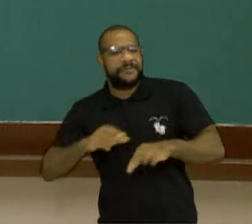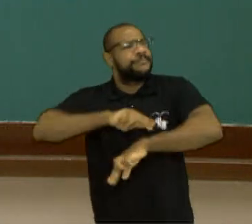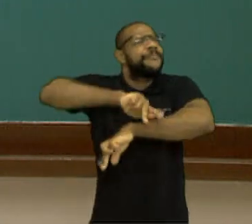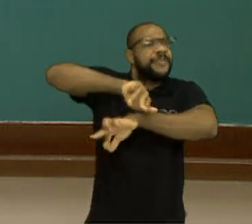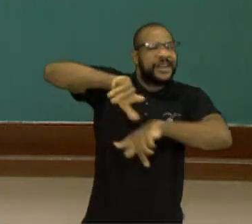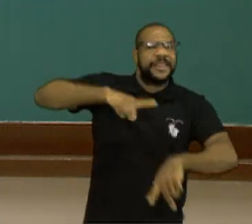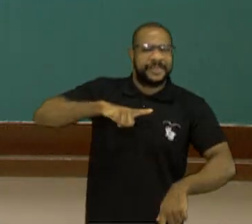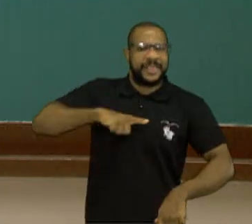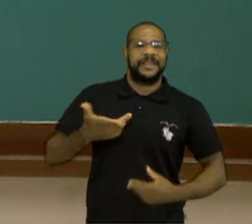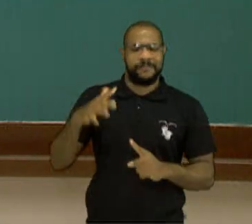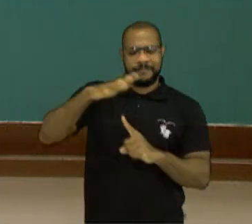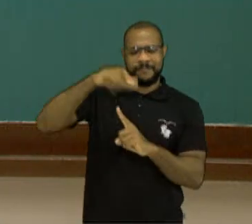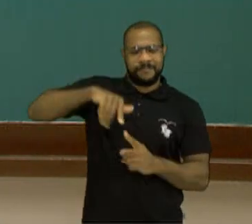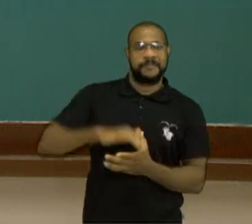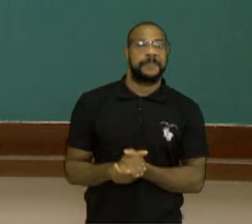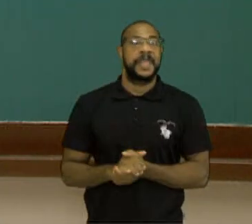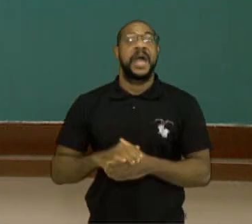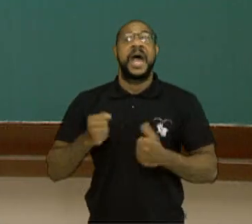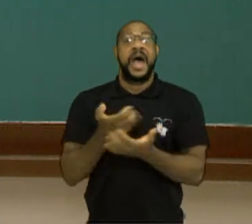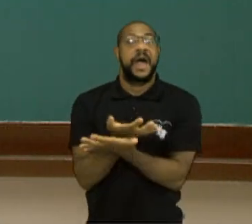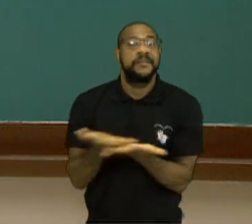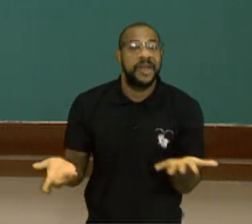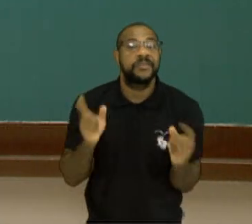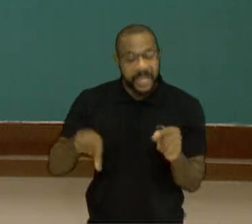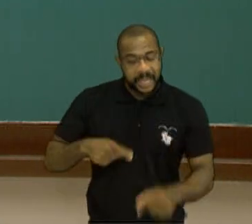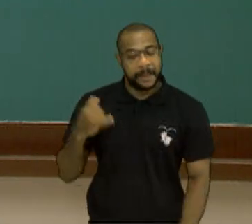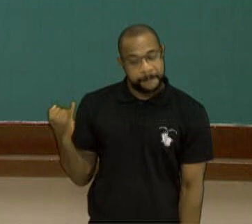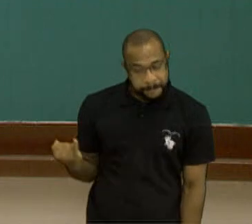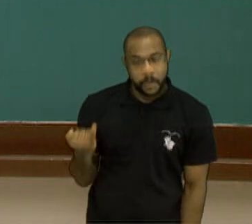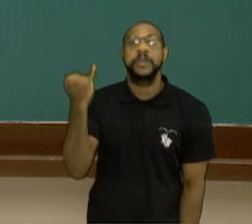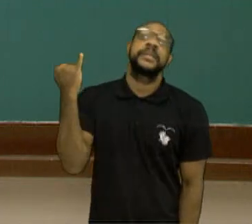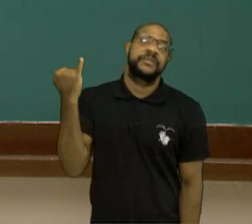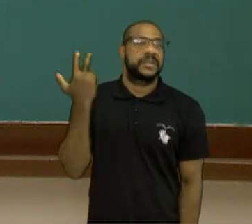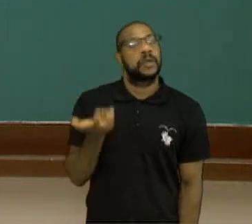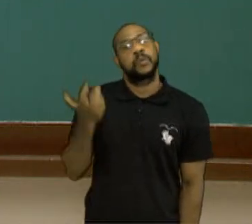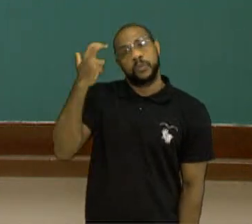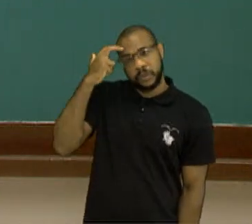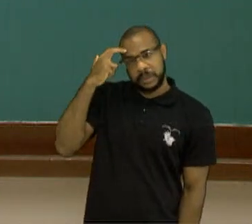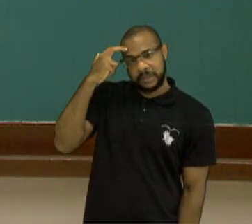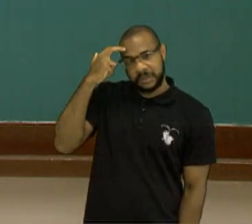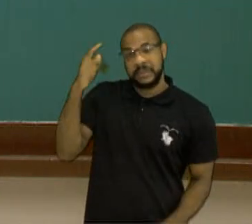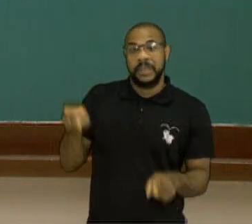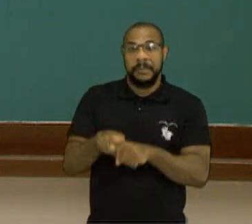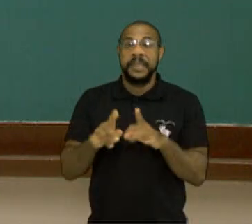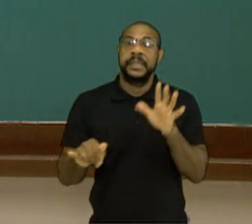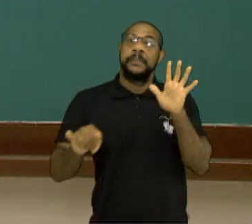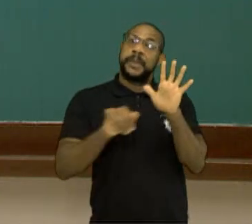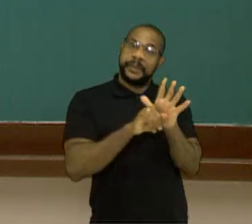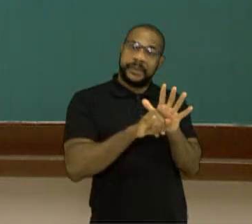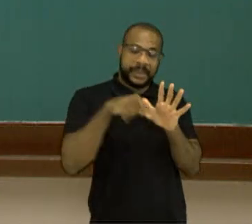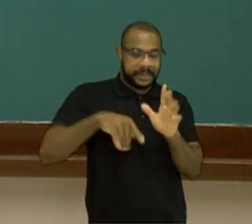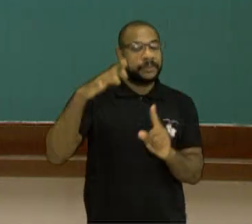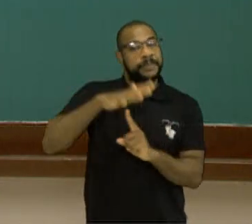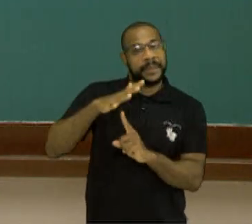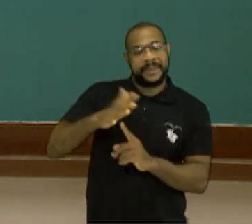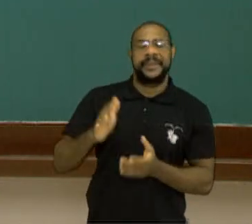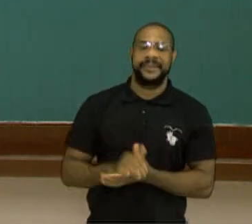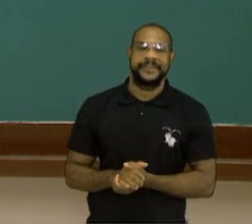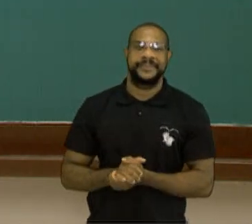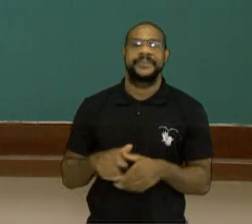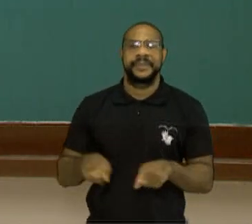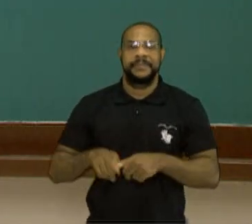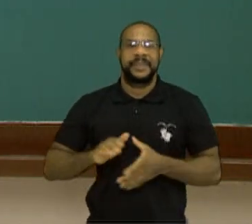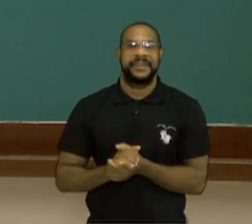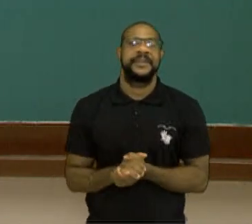As festas religiosas populares são parte importante da cultura e da identidade do Paraná. Paraná é um povo bastante